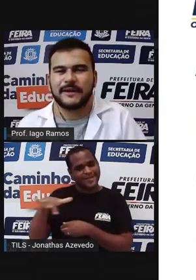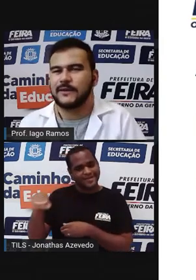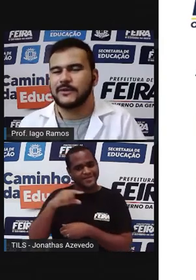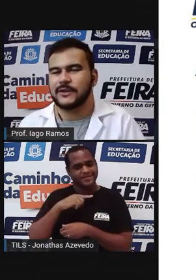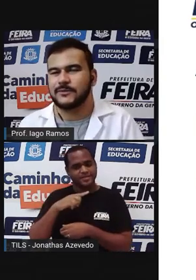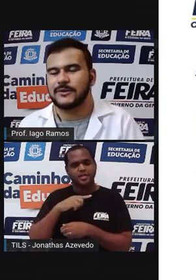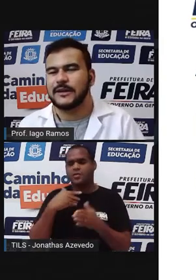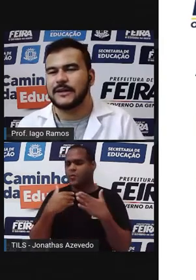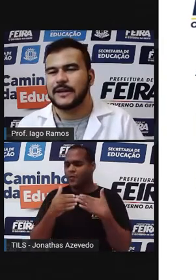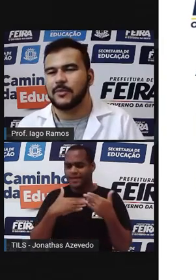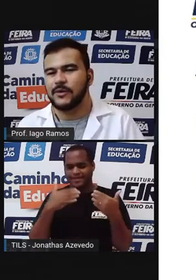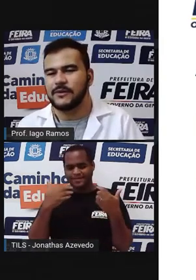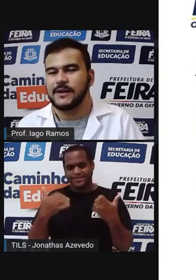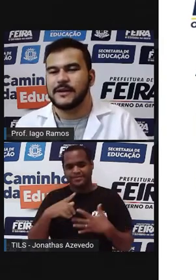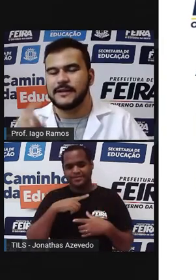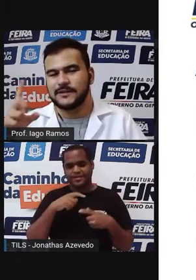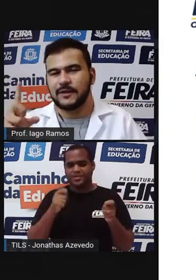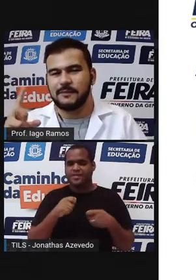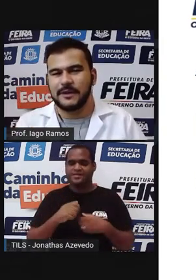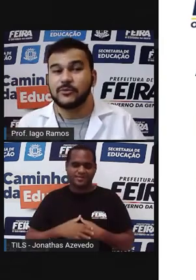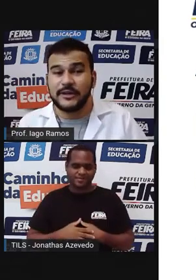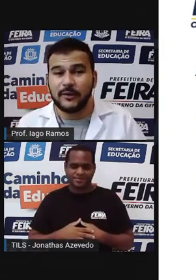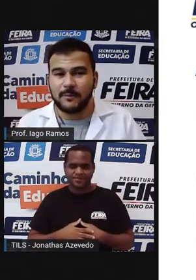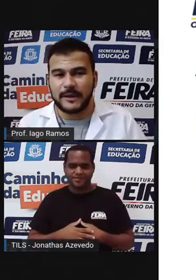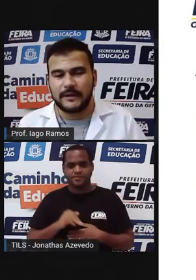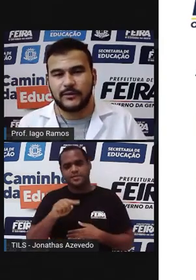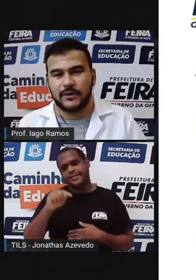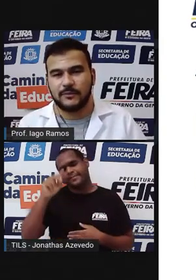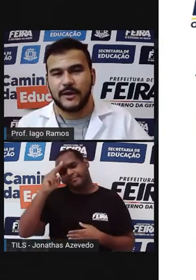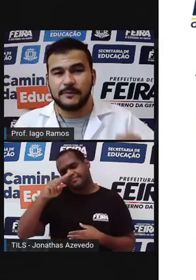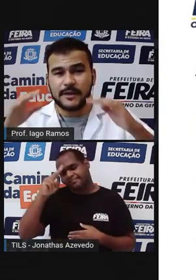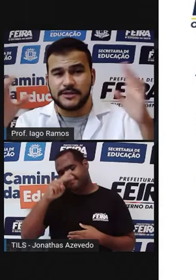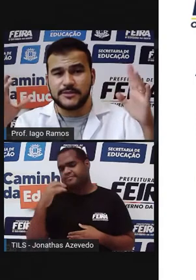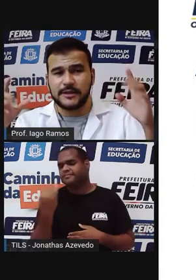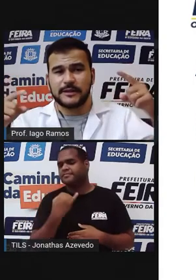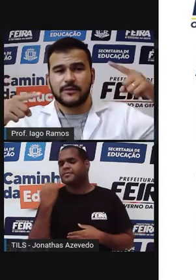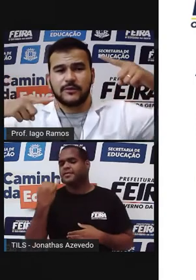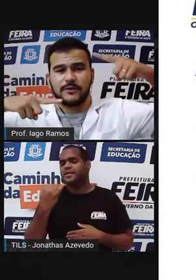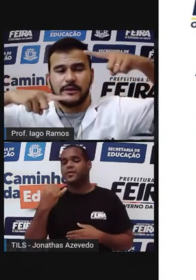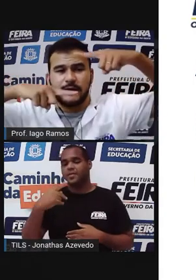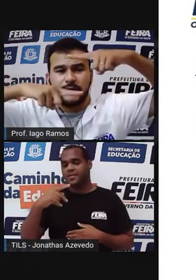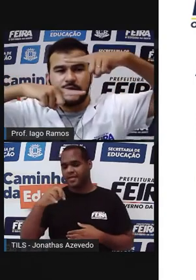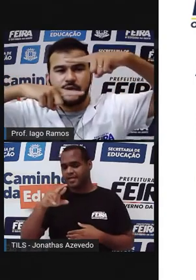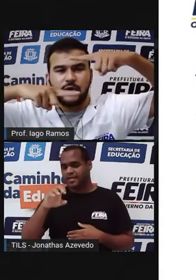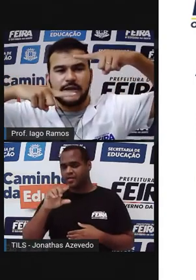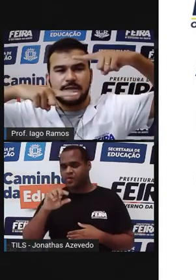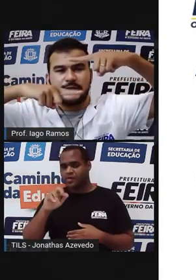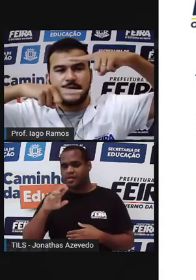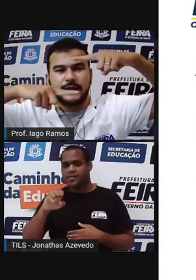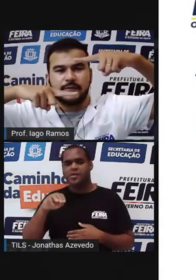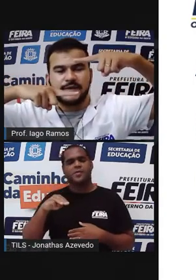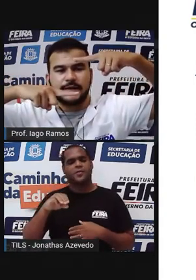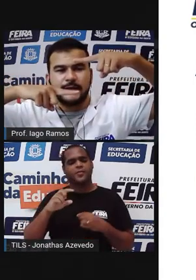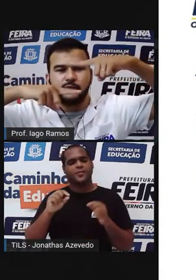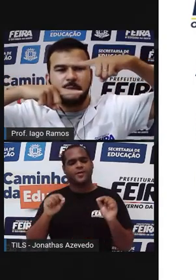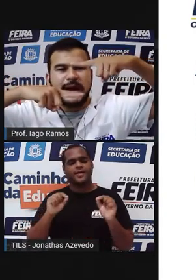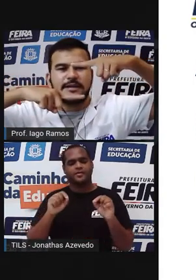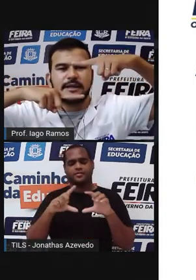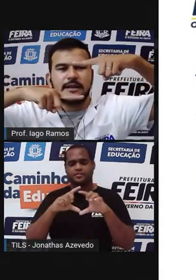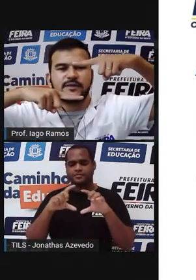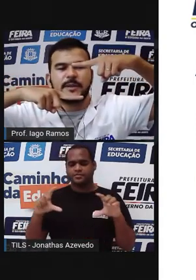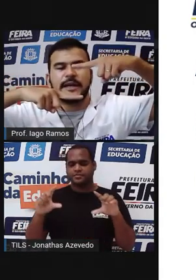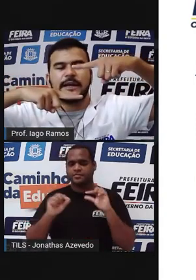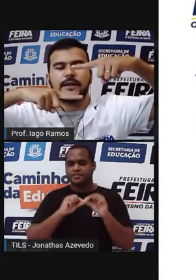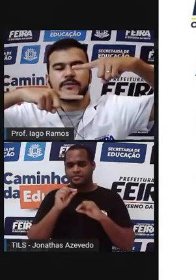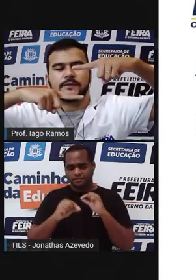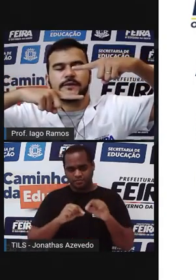qualquer paralelogramo. Tá bom? E só lembrando o que é um paralelogramo. Aí imagine o retângulo. Dois, aqui você tem um par